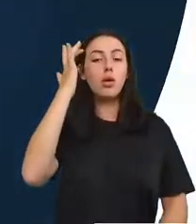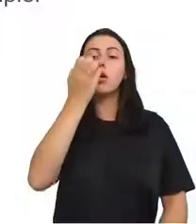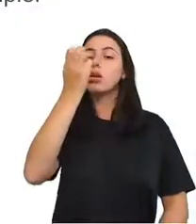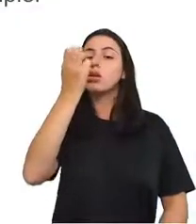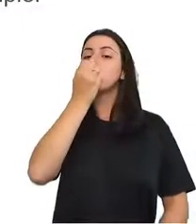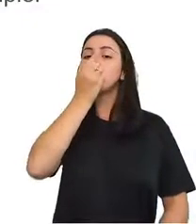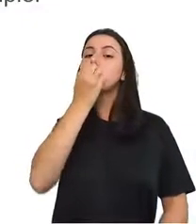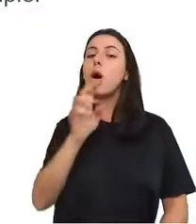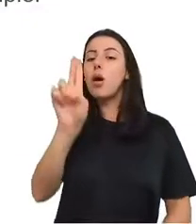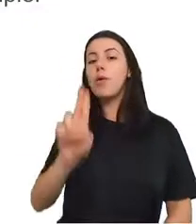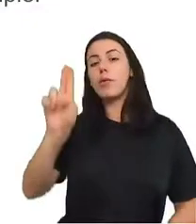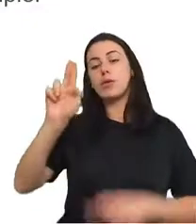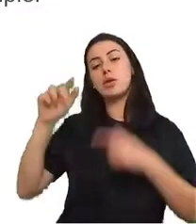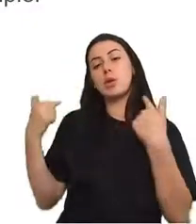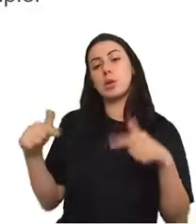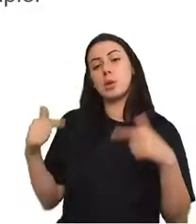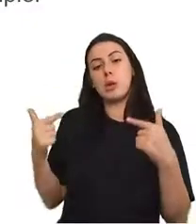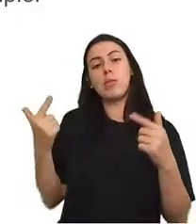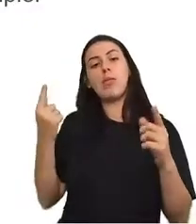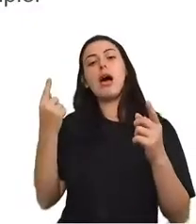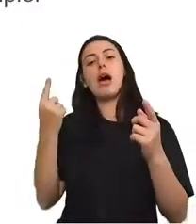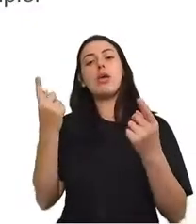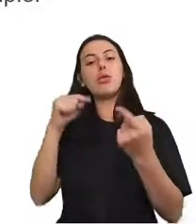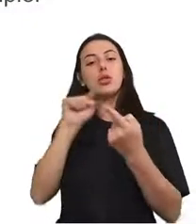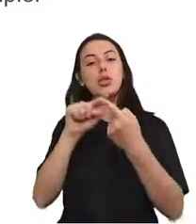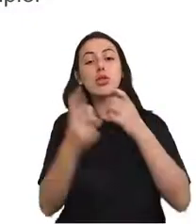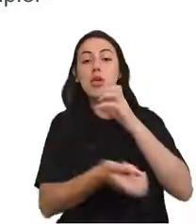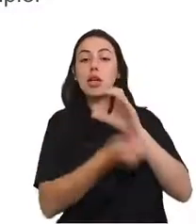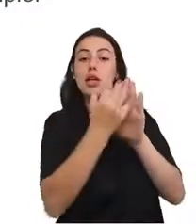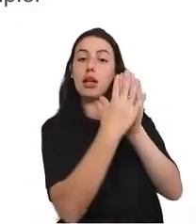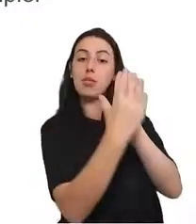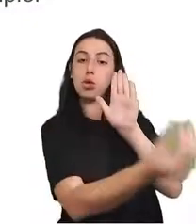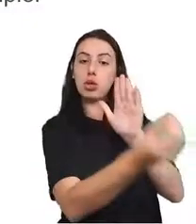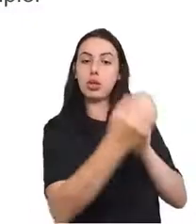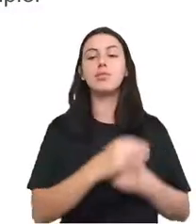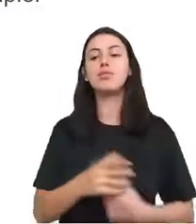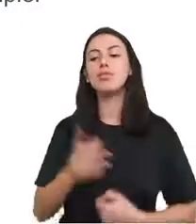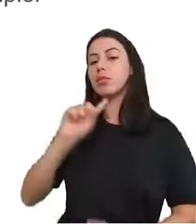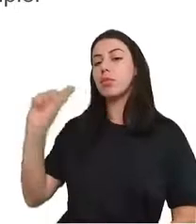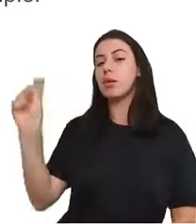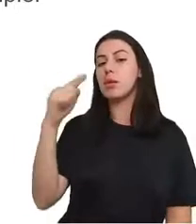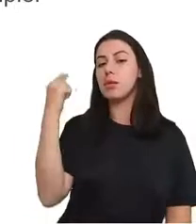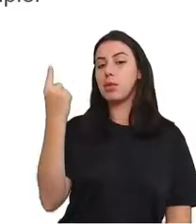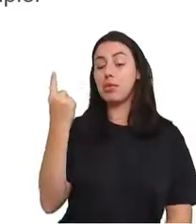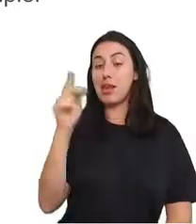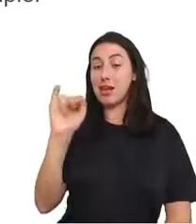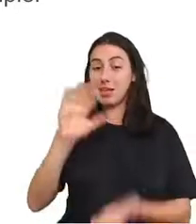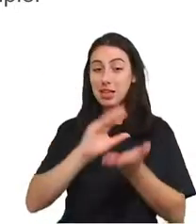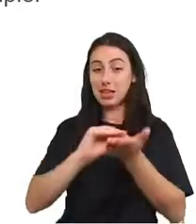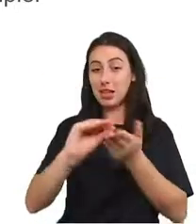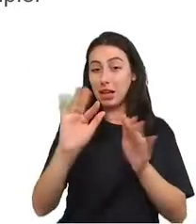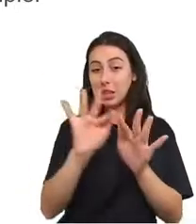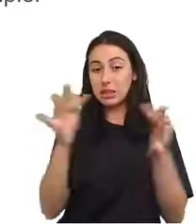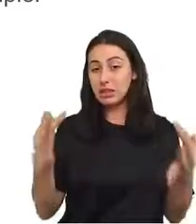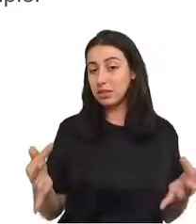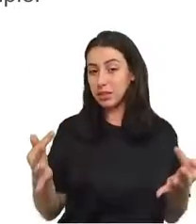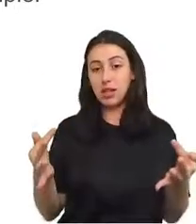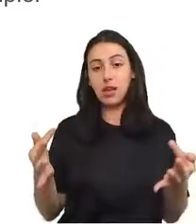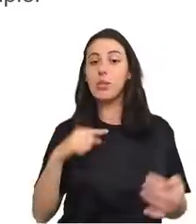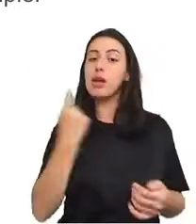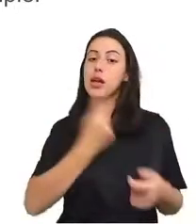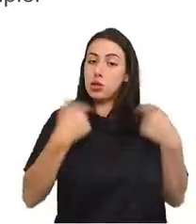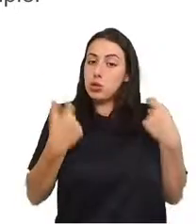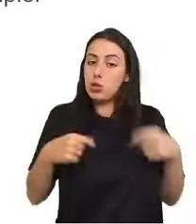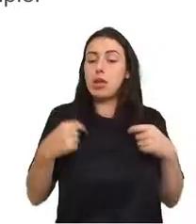definição de um modelo. Primeiramente, é que os dados, se os dados forem muito simples, aí a gente tem que usar métodos